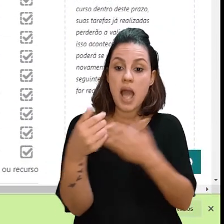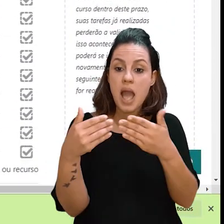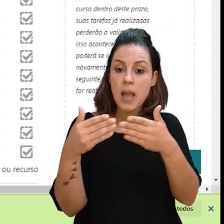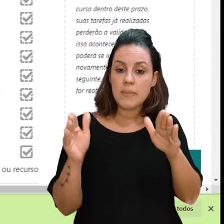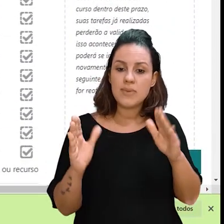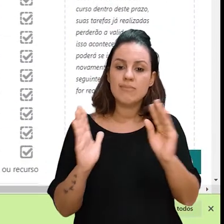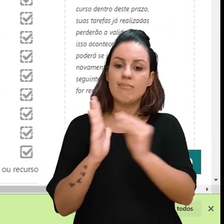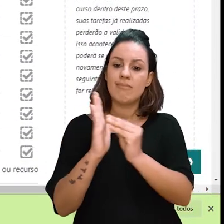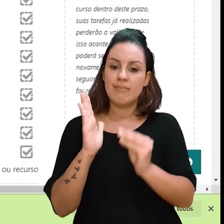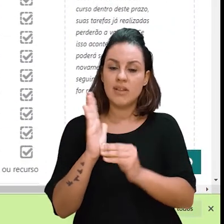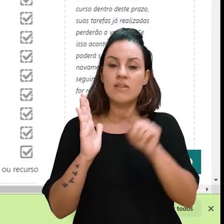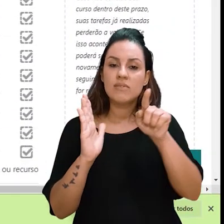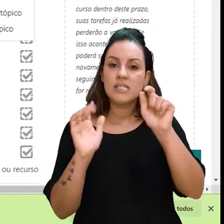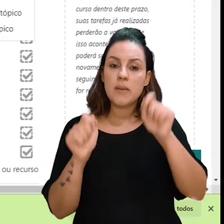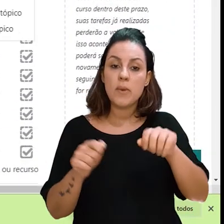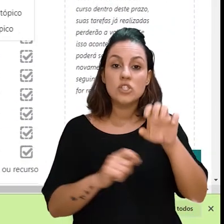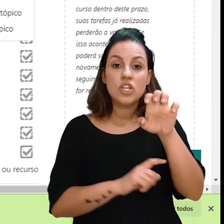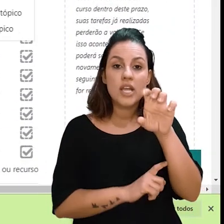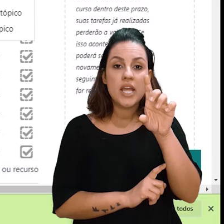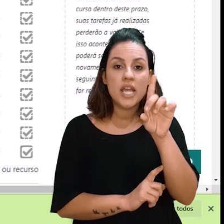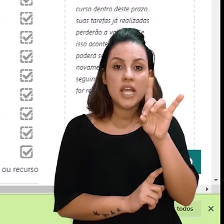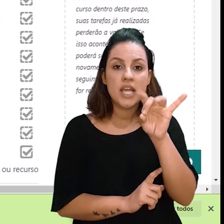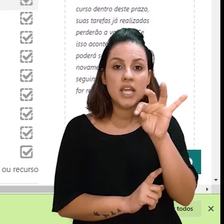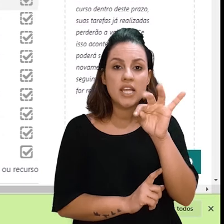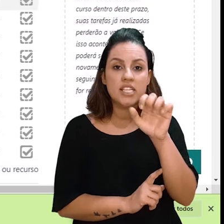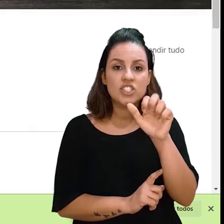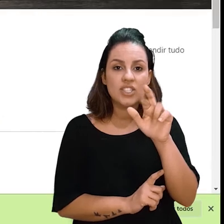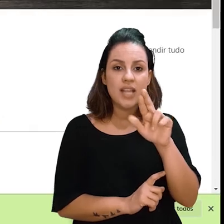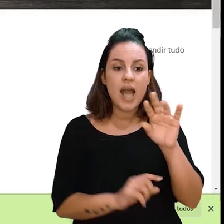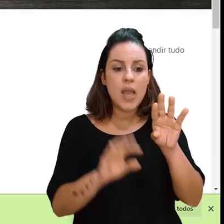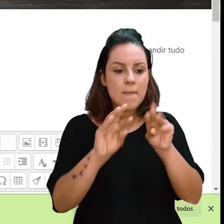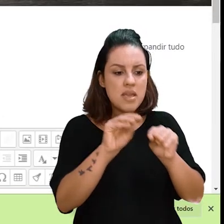Em conteúdos, eu vou clicar em editar.